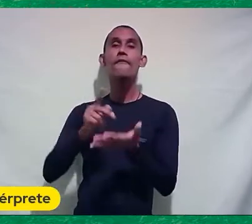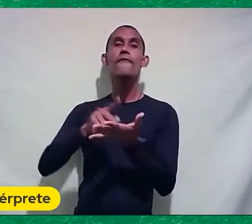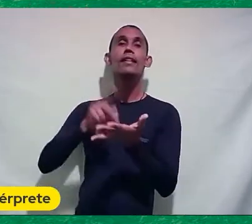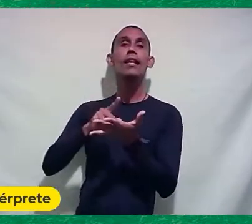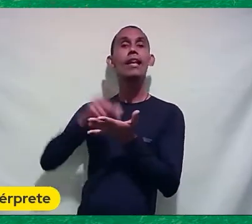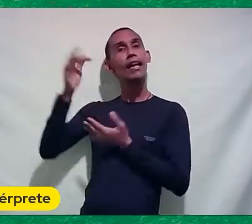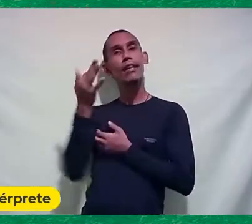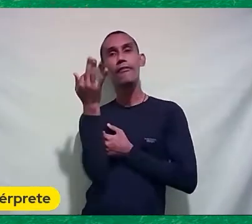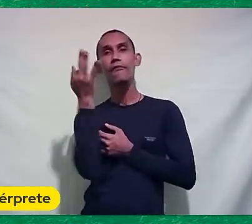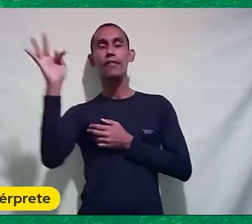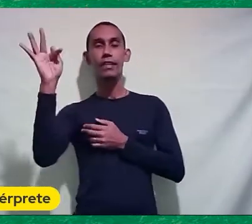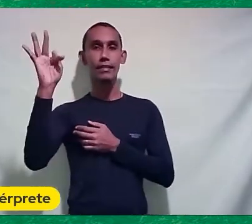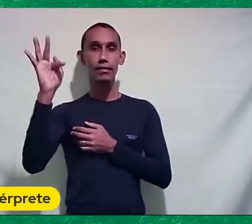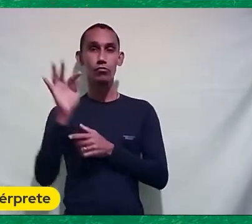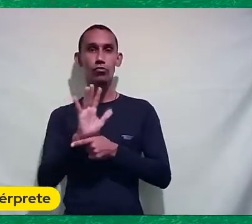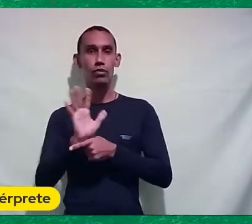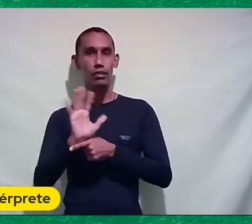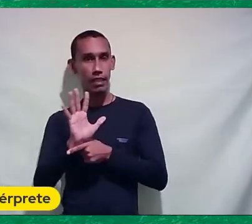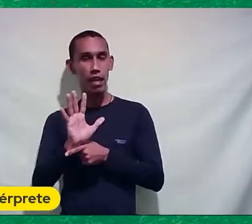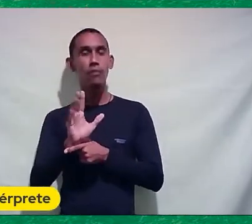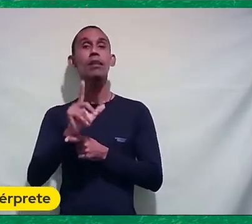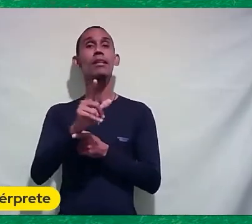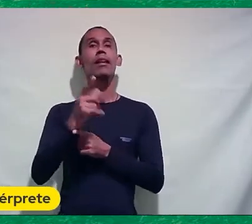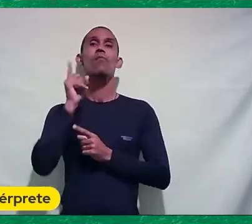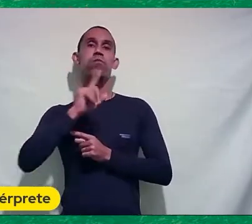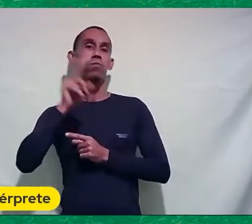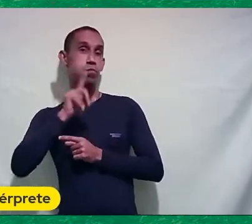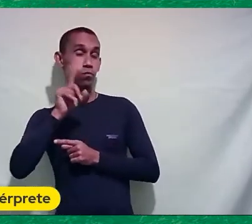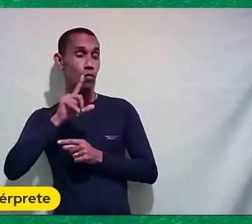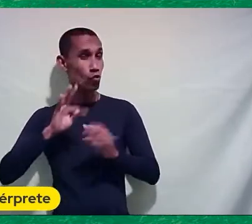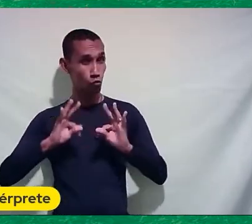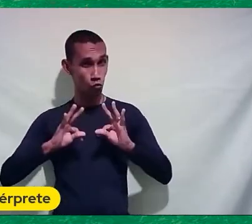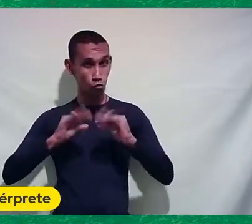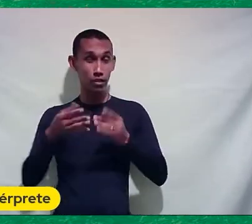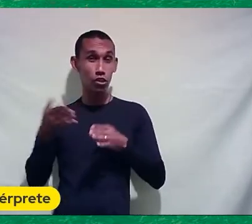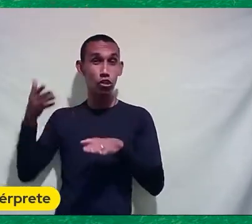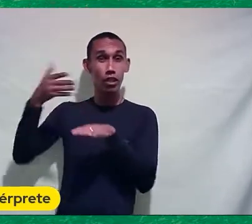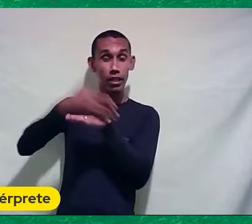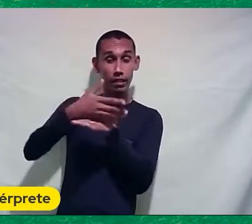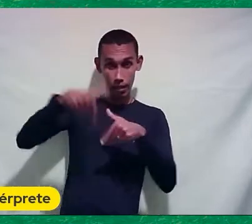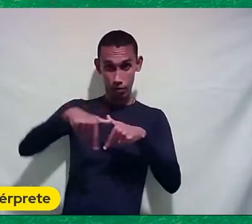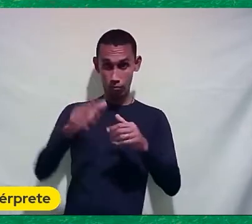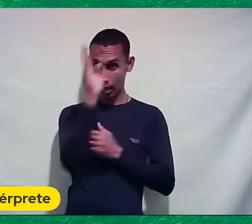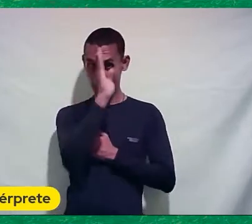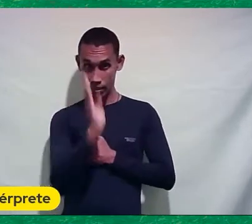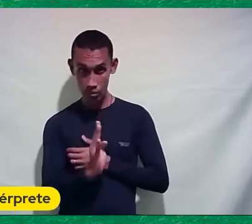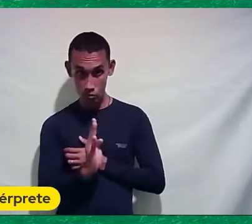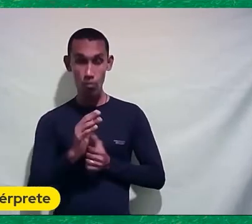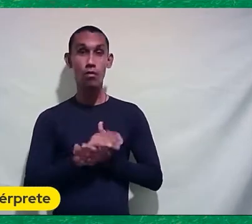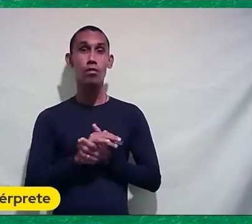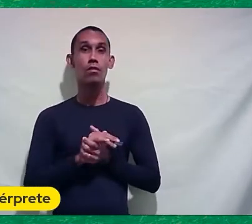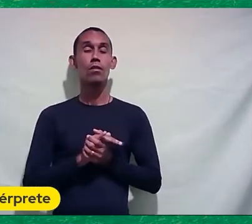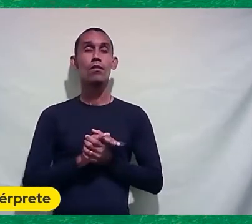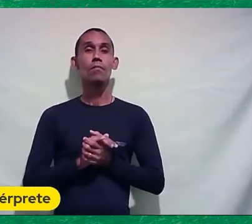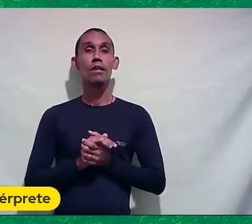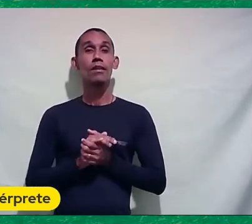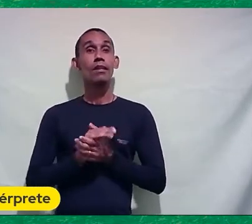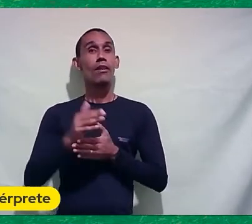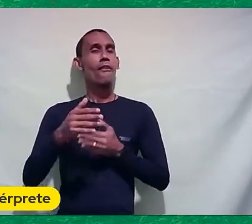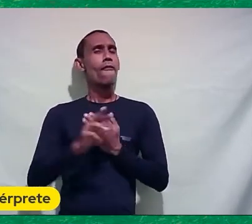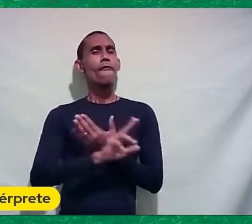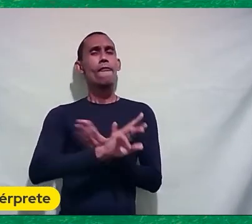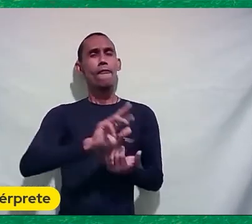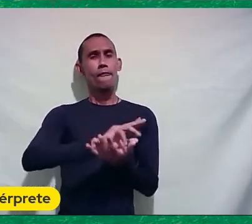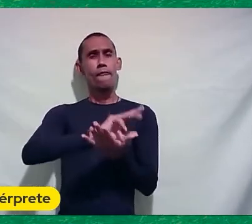França O cinema direto Nos Estados Unidos Isso tudo estava chegando Aqui no Brasil Através de várias